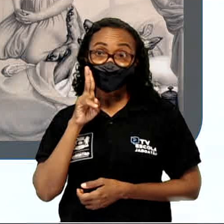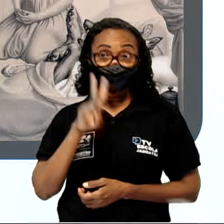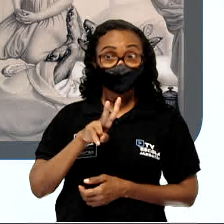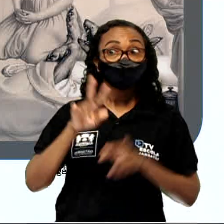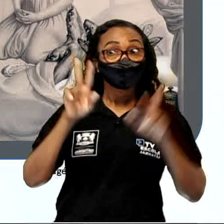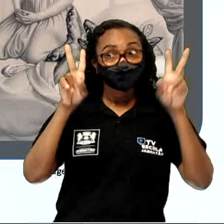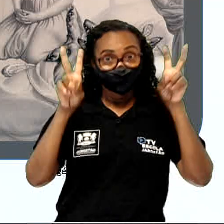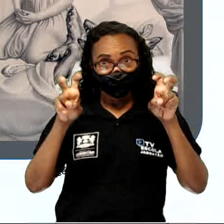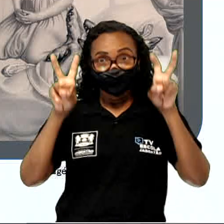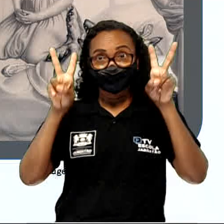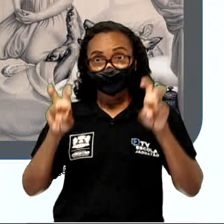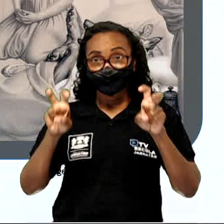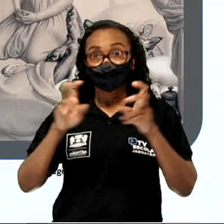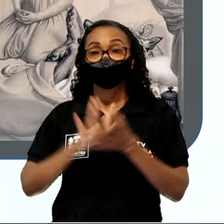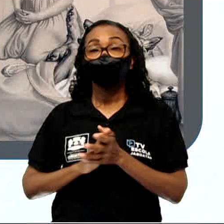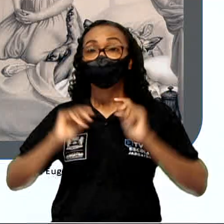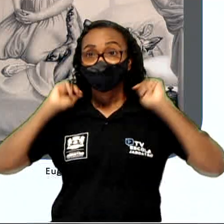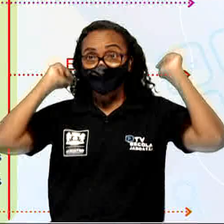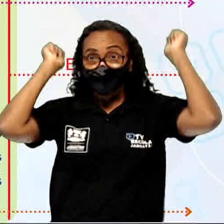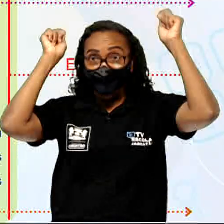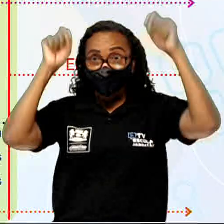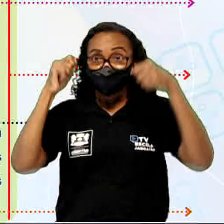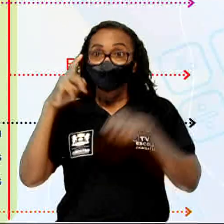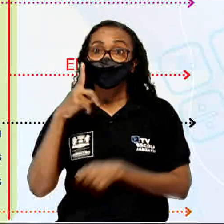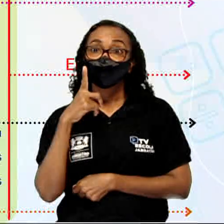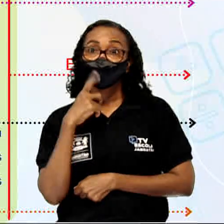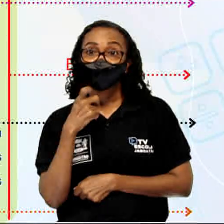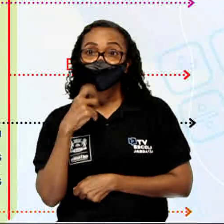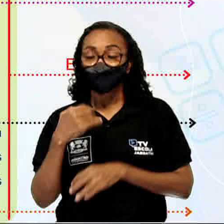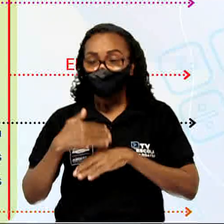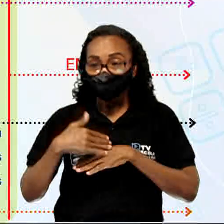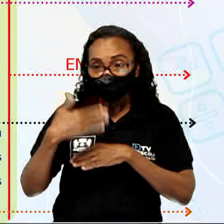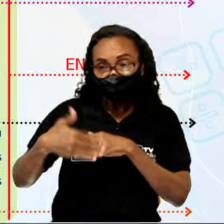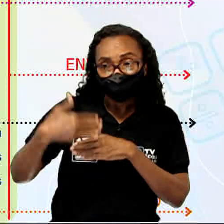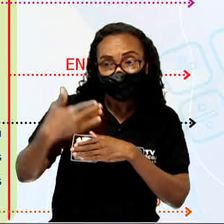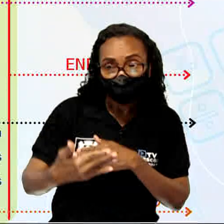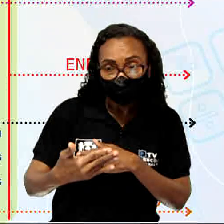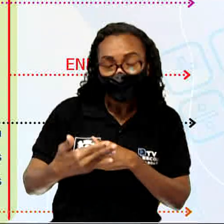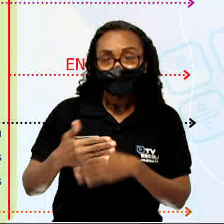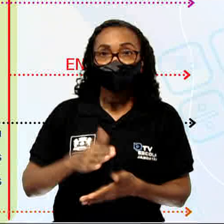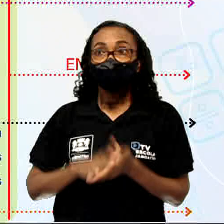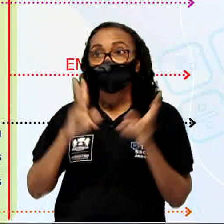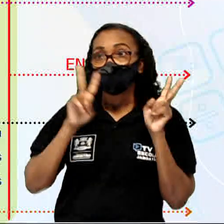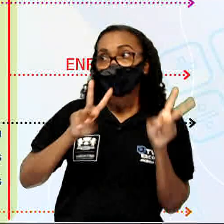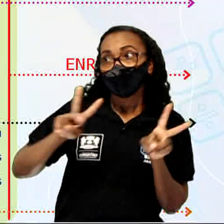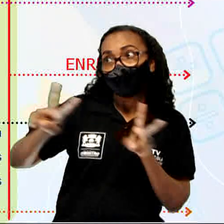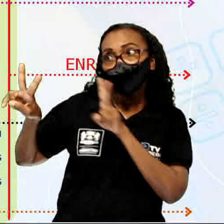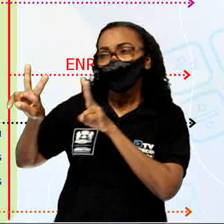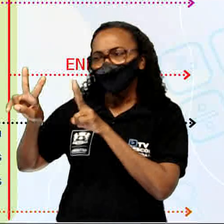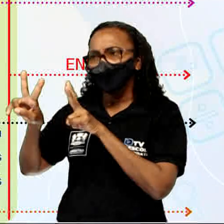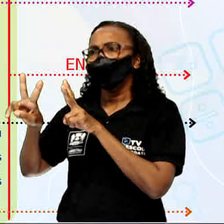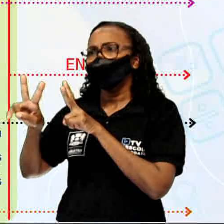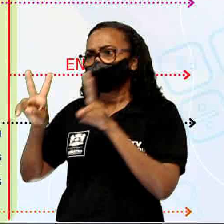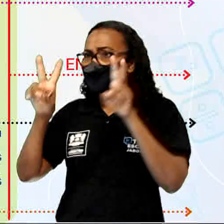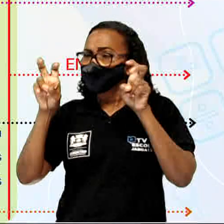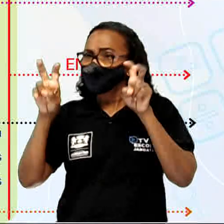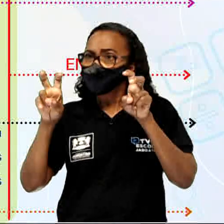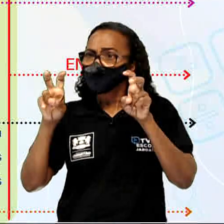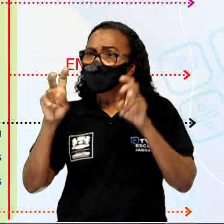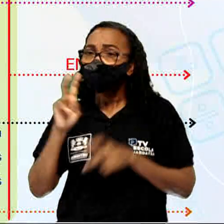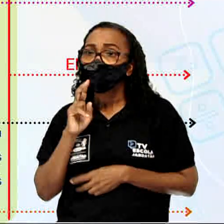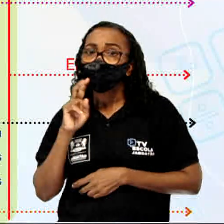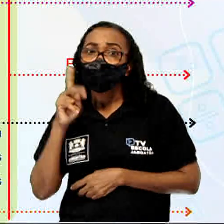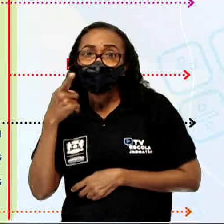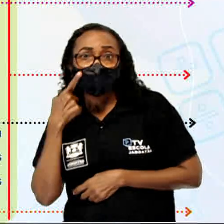texto da Chapeuzinho Vermelho. Vamos dar prosseguimento aqui, olhando bem para o texto e observando a estrutura desse